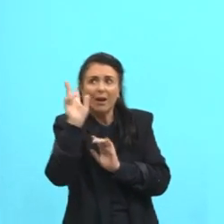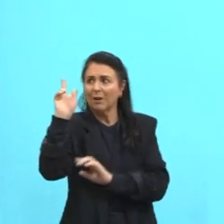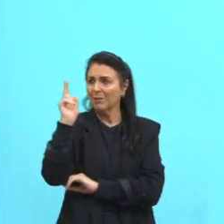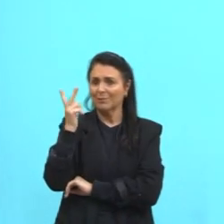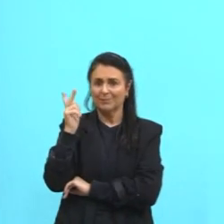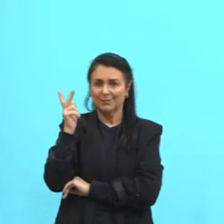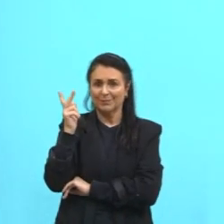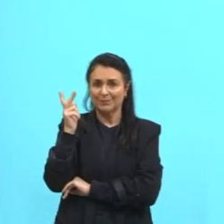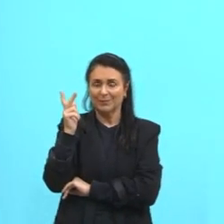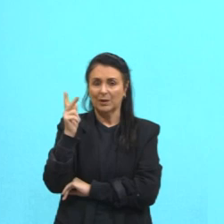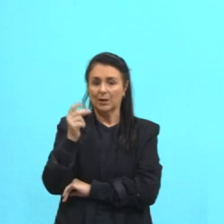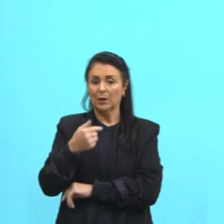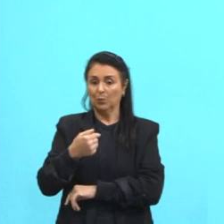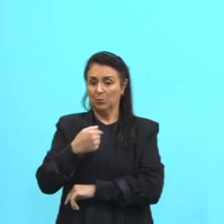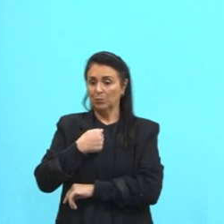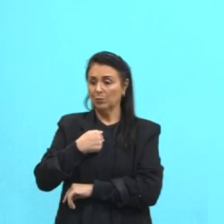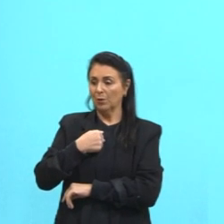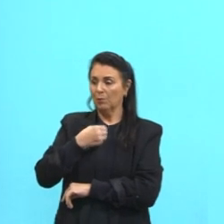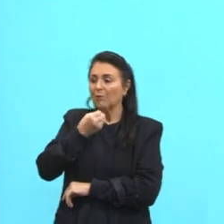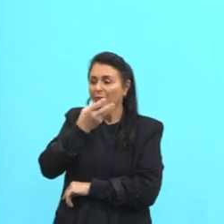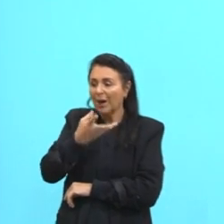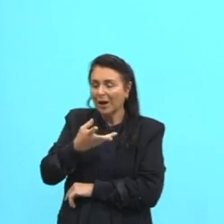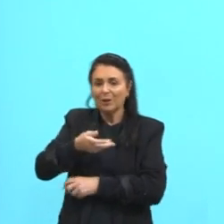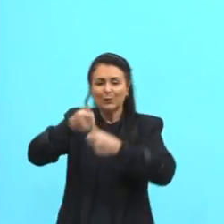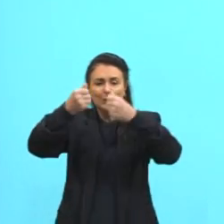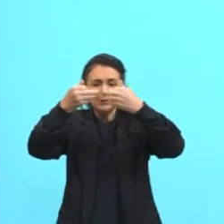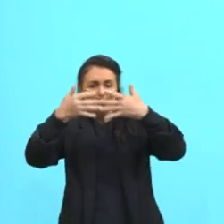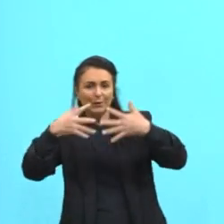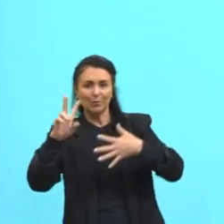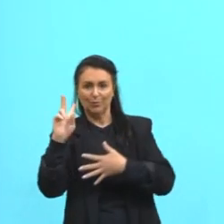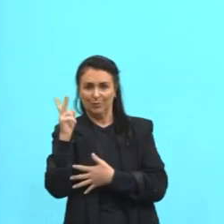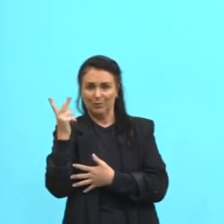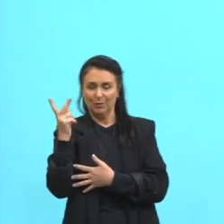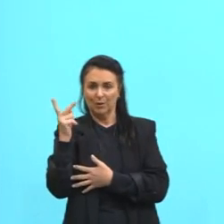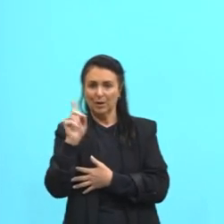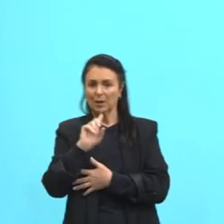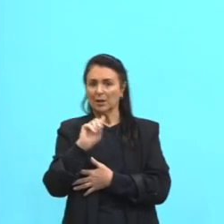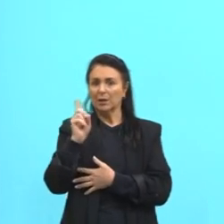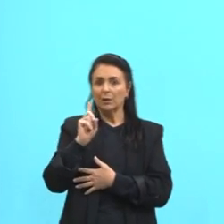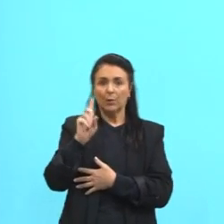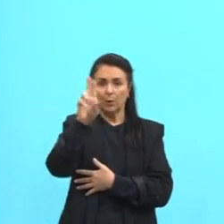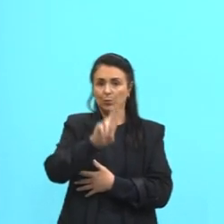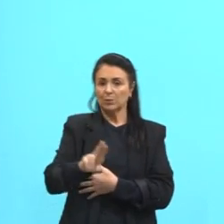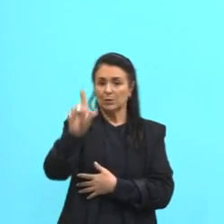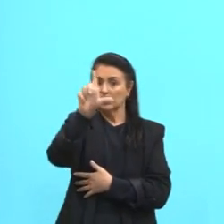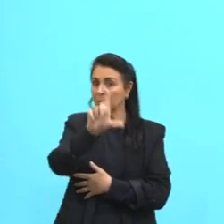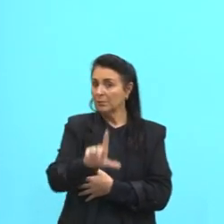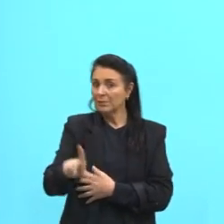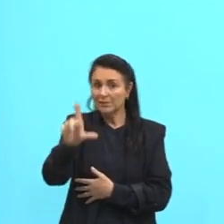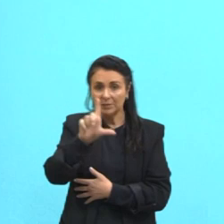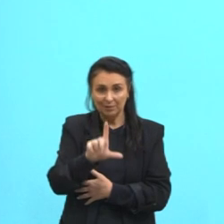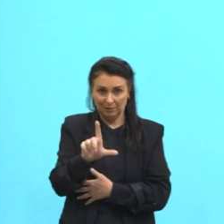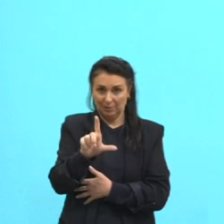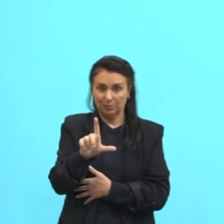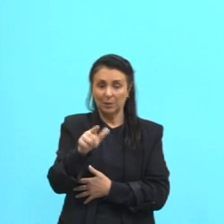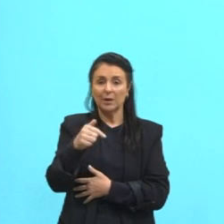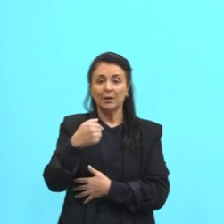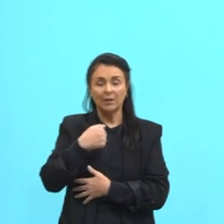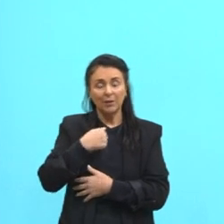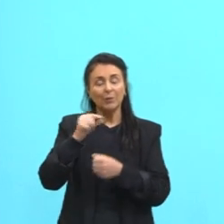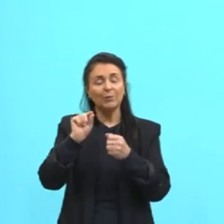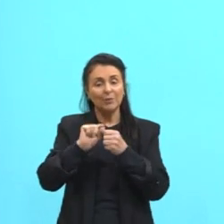Então, quando eu conto uma história, mesmo que não seja através de uma literatura, por exemplo, eu estou fazendo uma